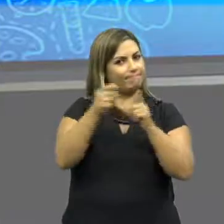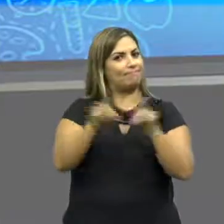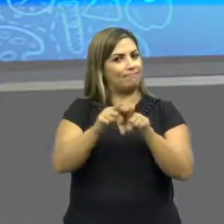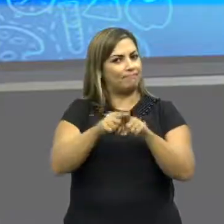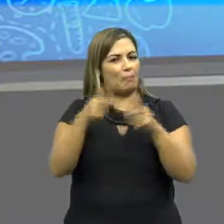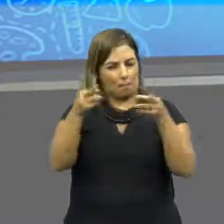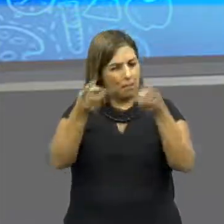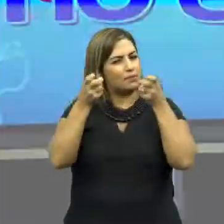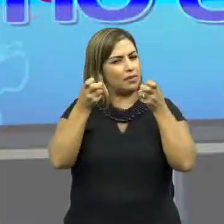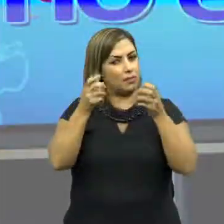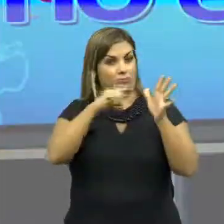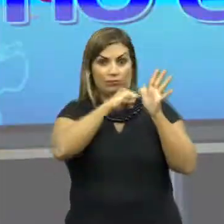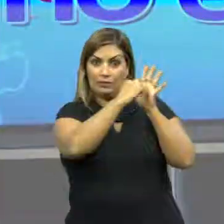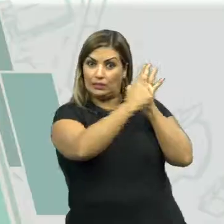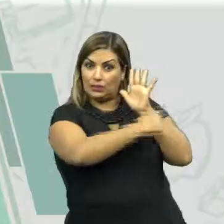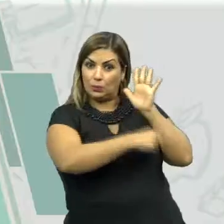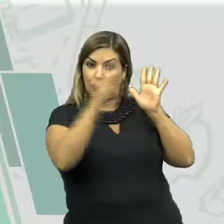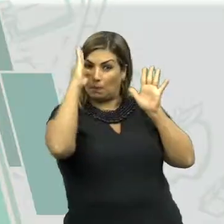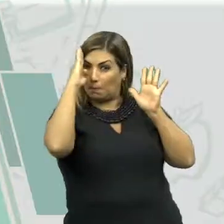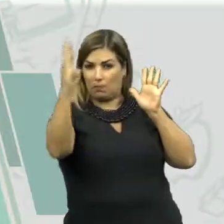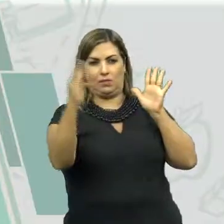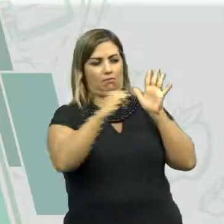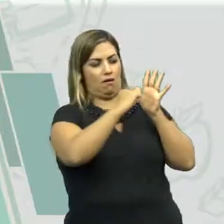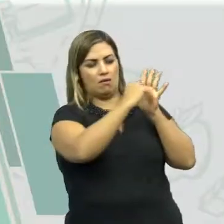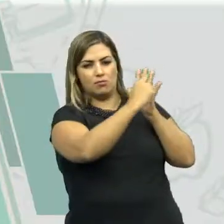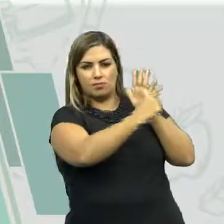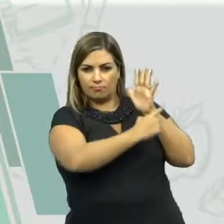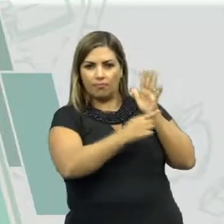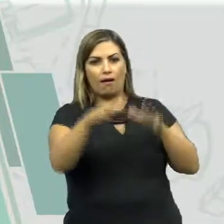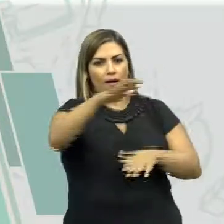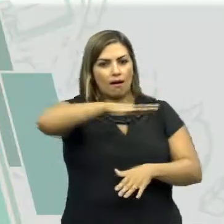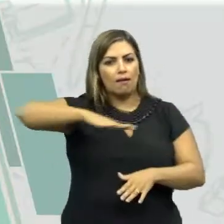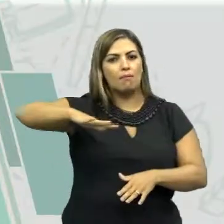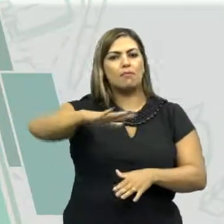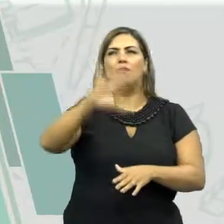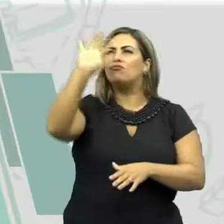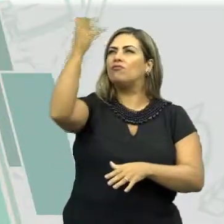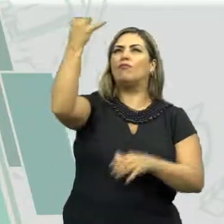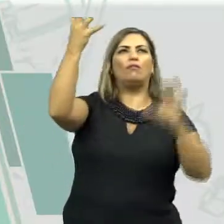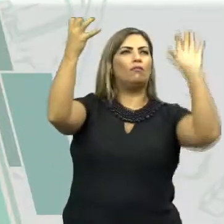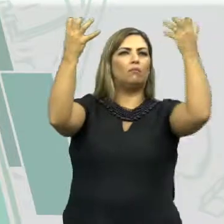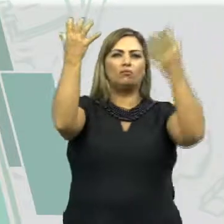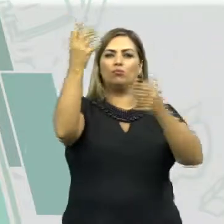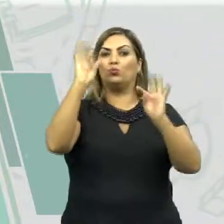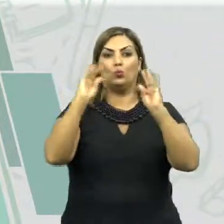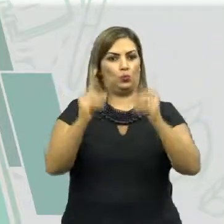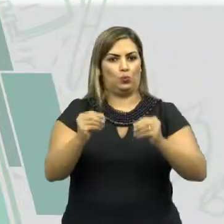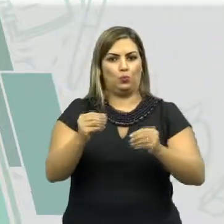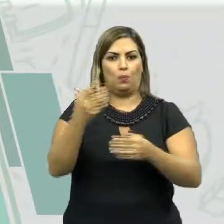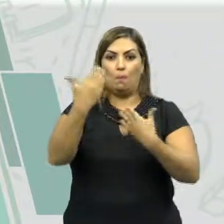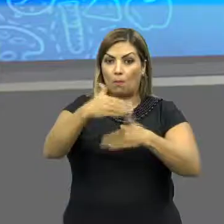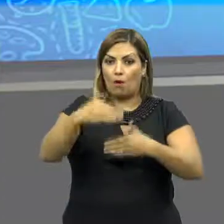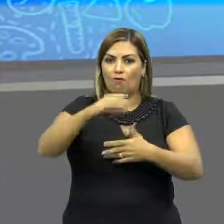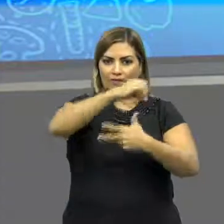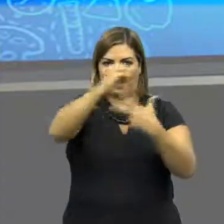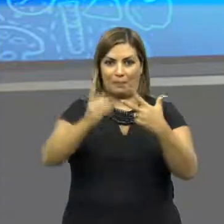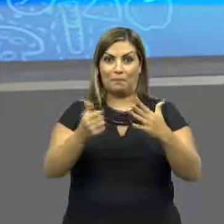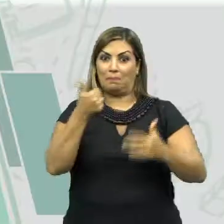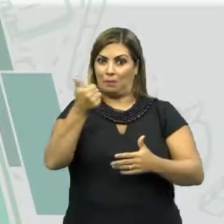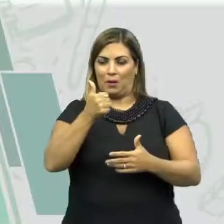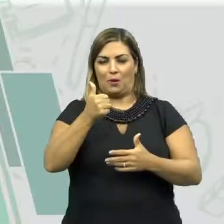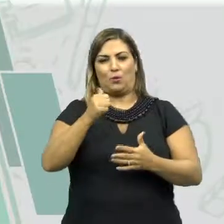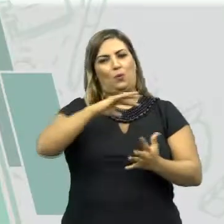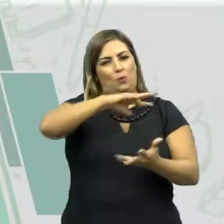e na sociedade. Veja os cinco principais tópicos ambientais que podem aparecer na sua prova do Enem. Primeiro